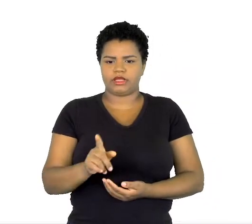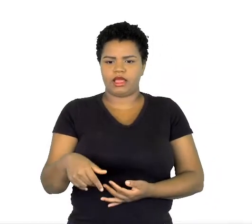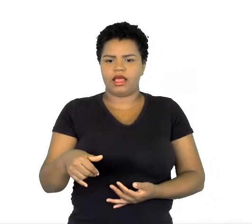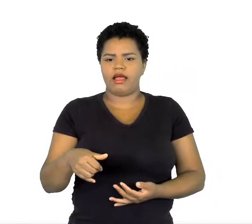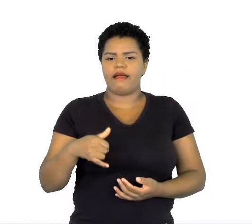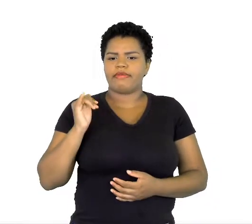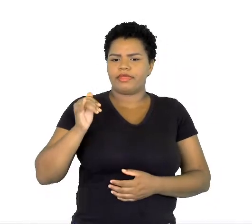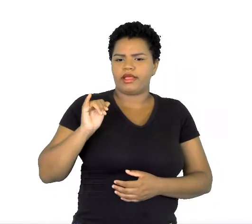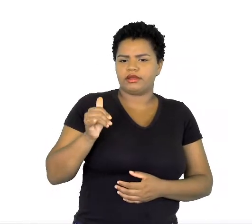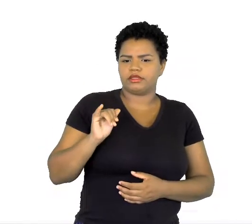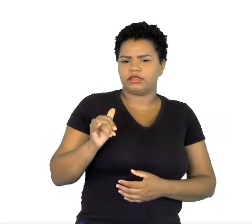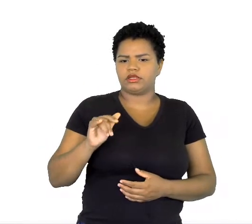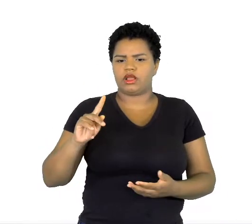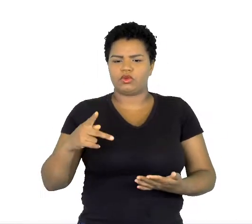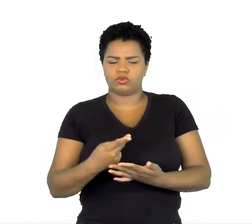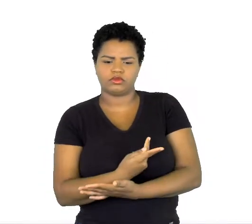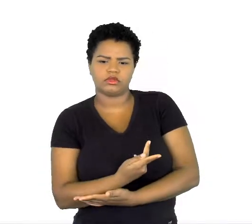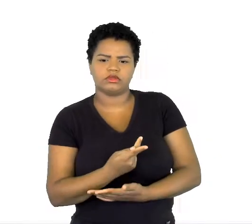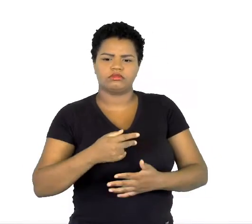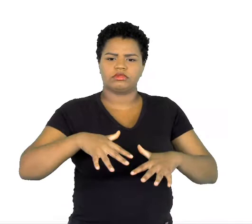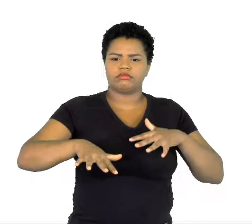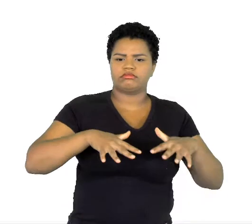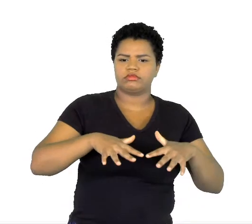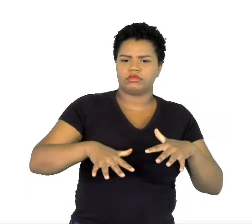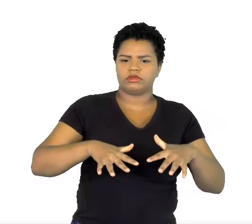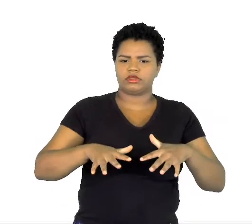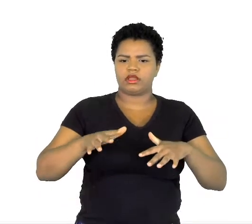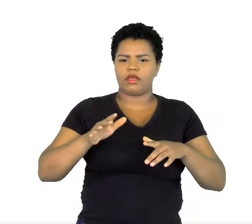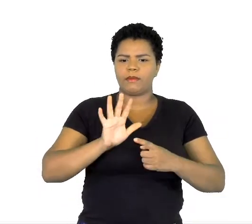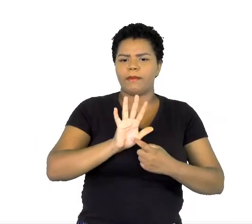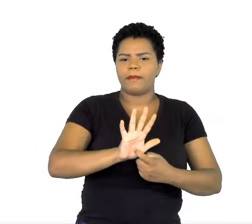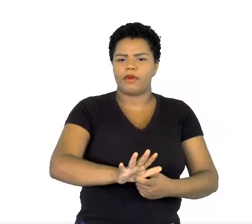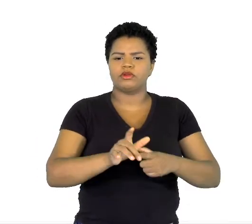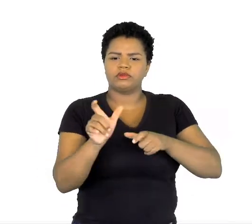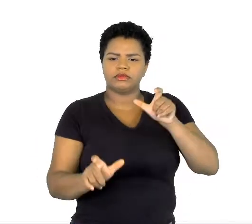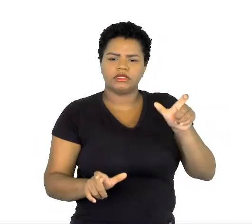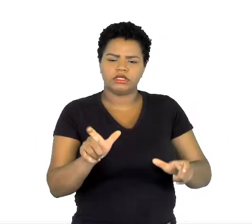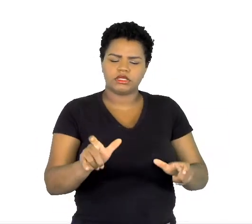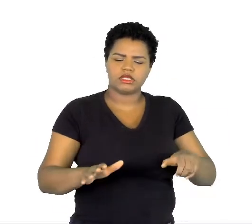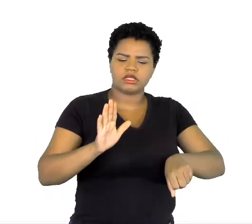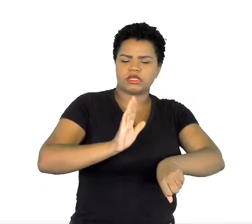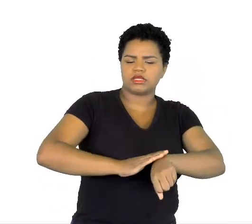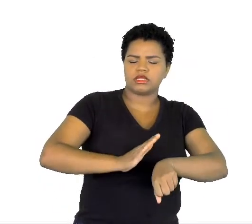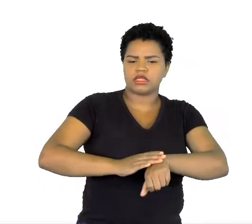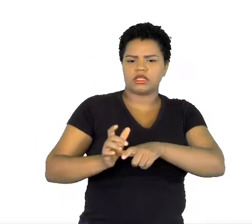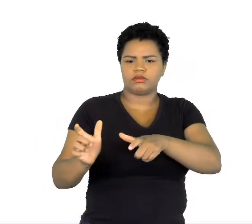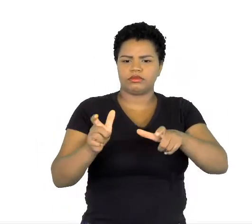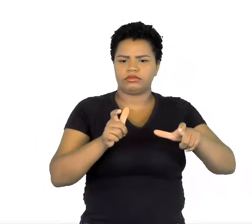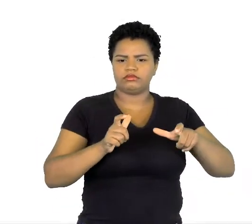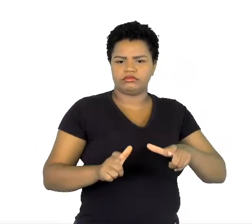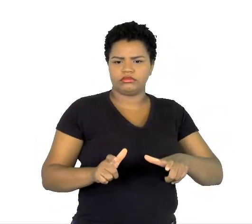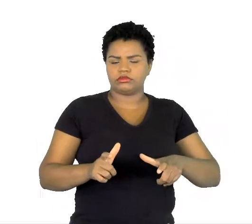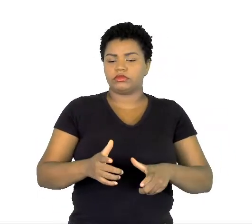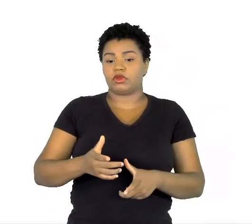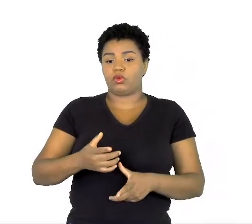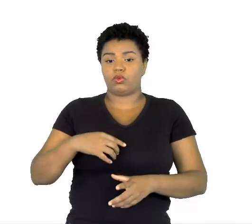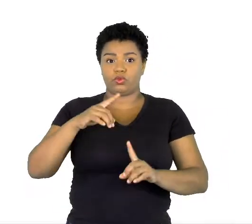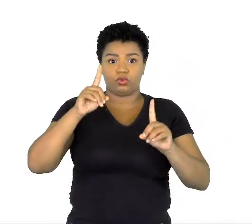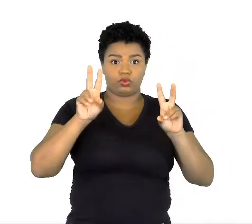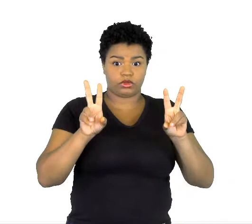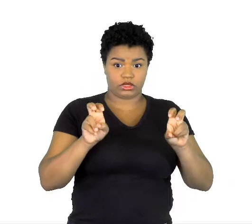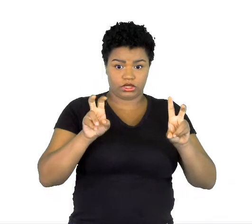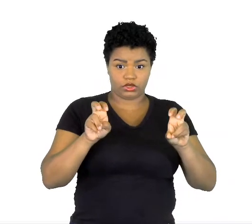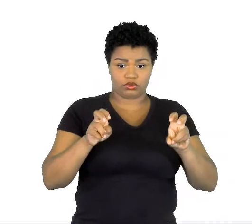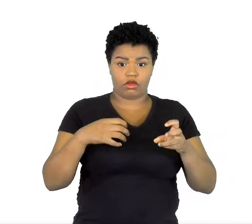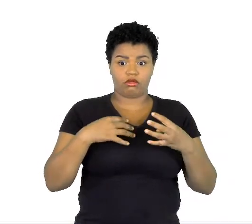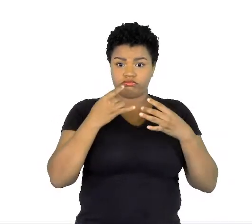indicação de personagens do tempo e do lugar. É bem chamativo o título, Brasil Unidos contra a Dengue.